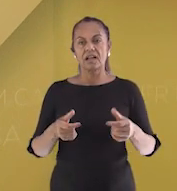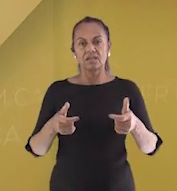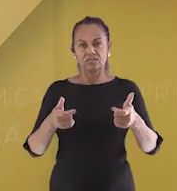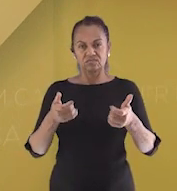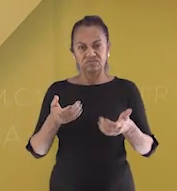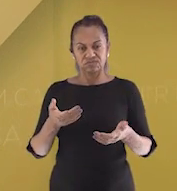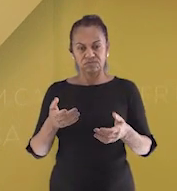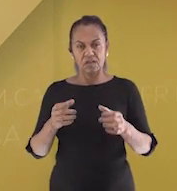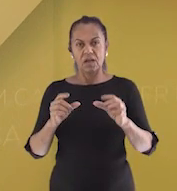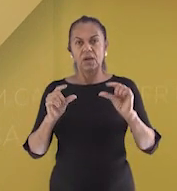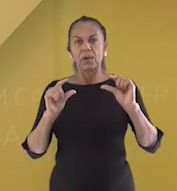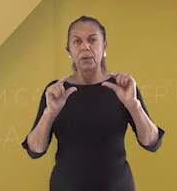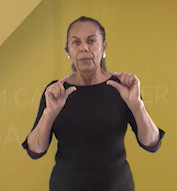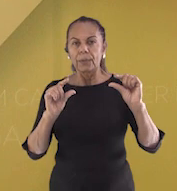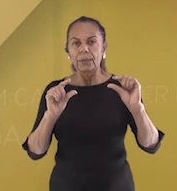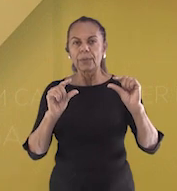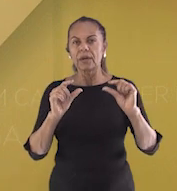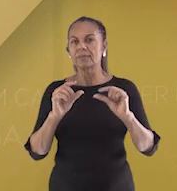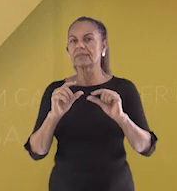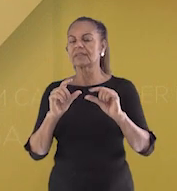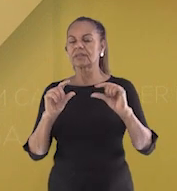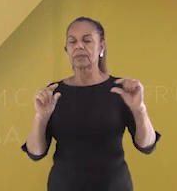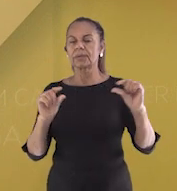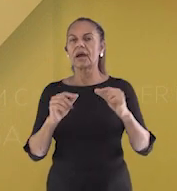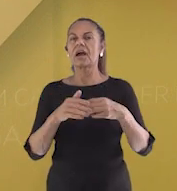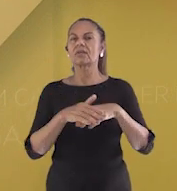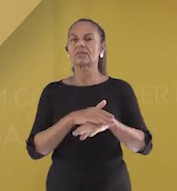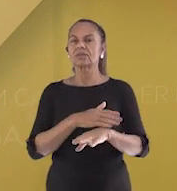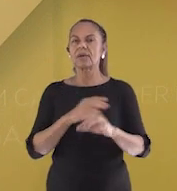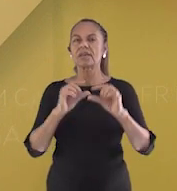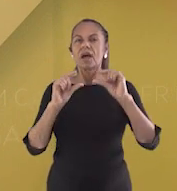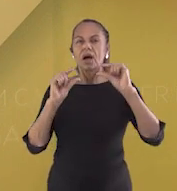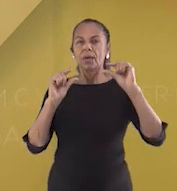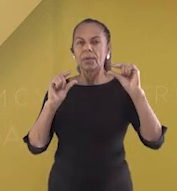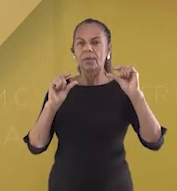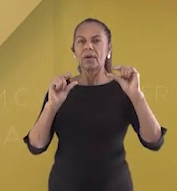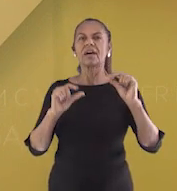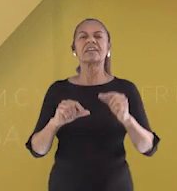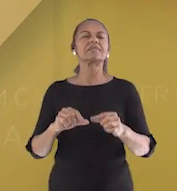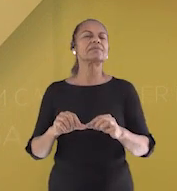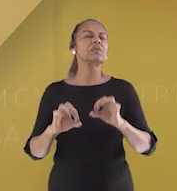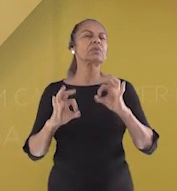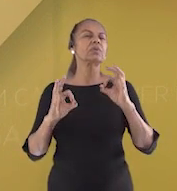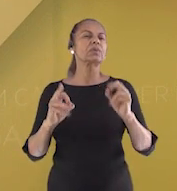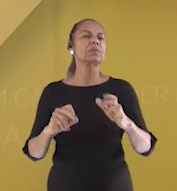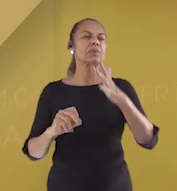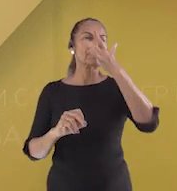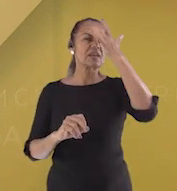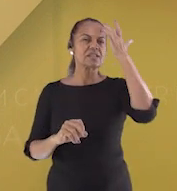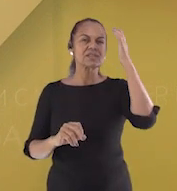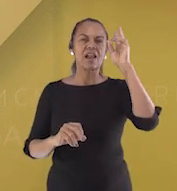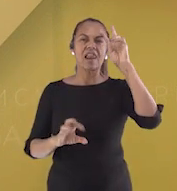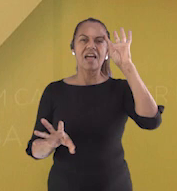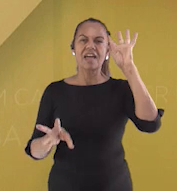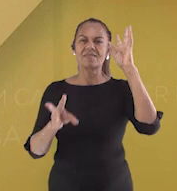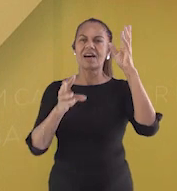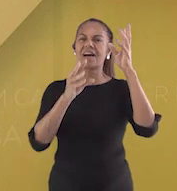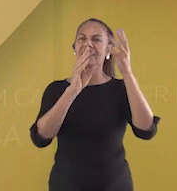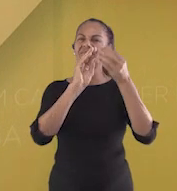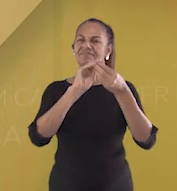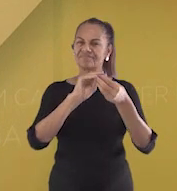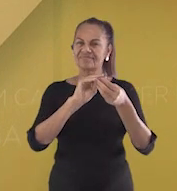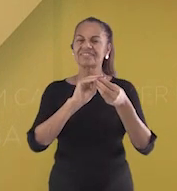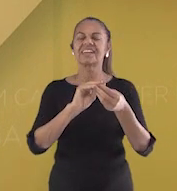Nintendo parava. E esse hábito de assoprar o cartucho é algo que faz parte da memória coletiva de algumas pessoas.